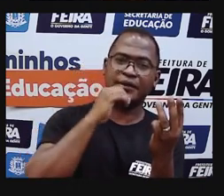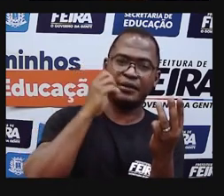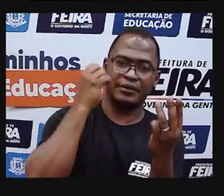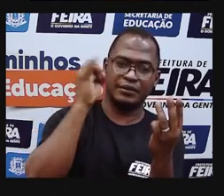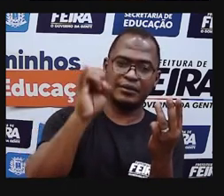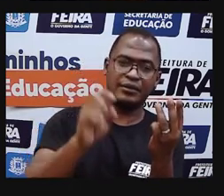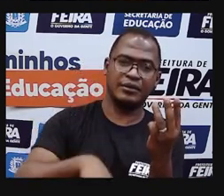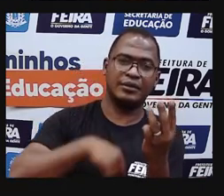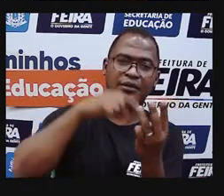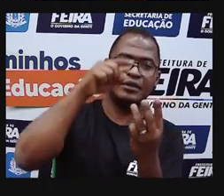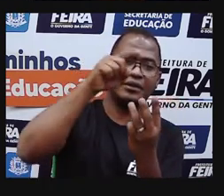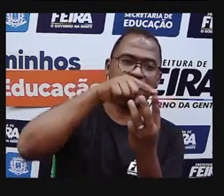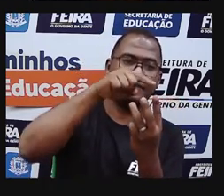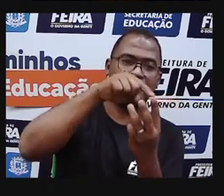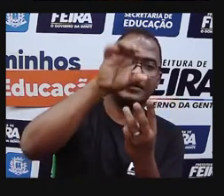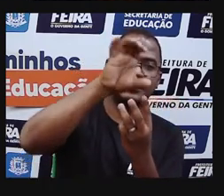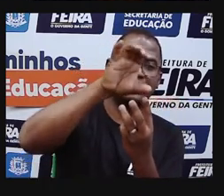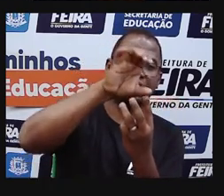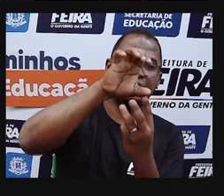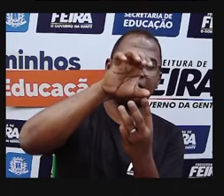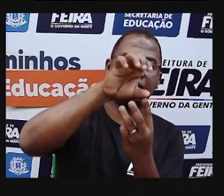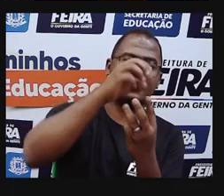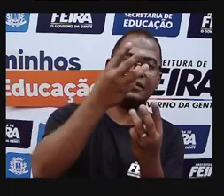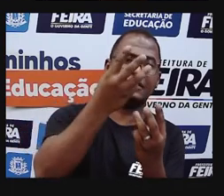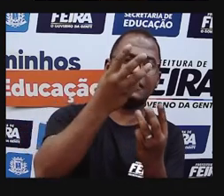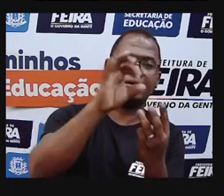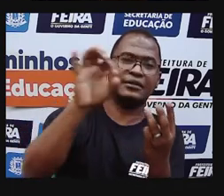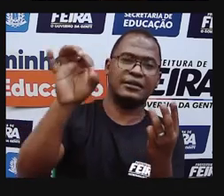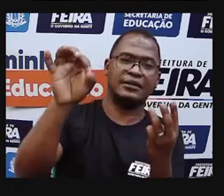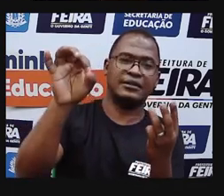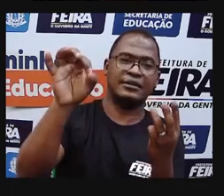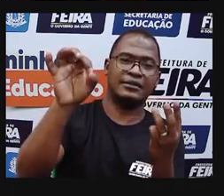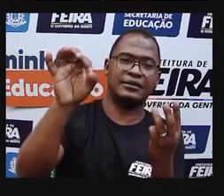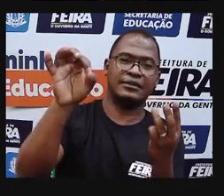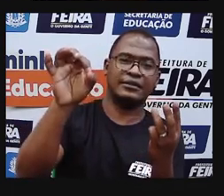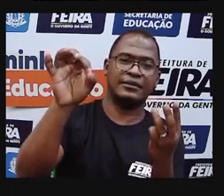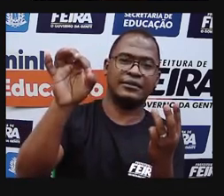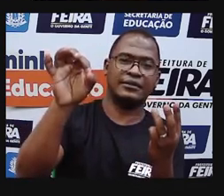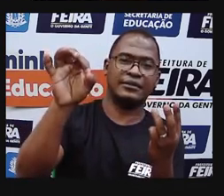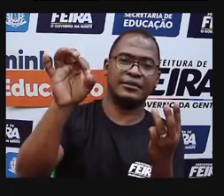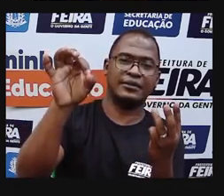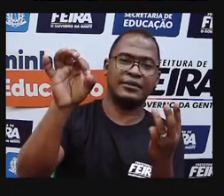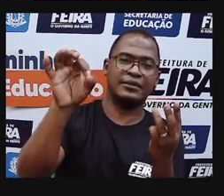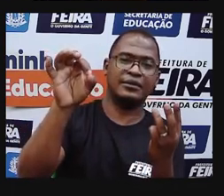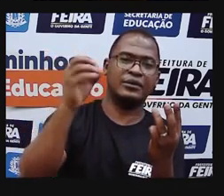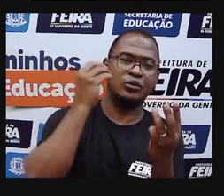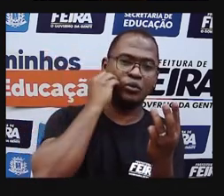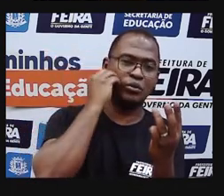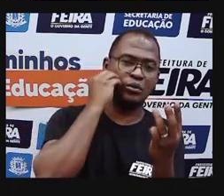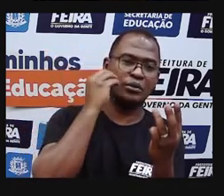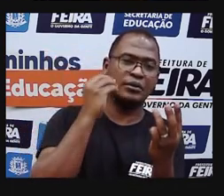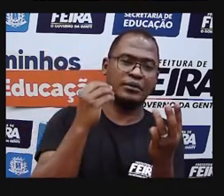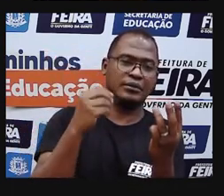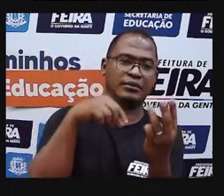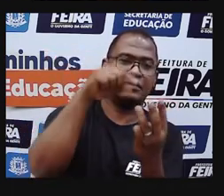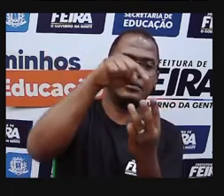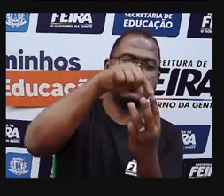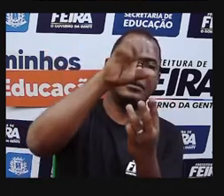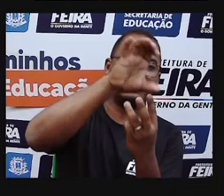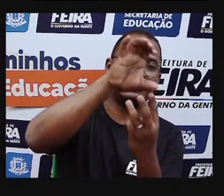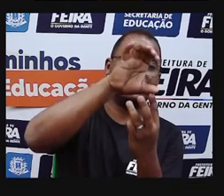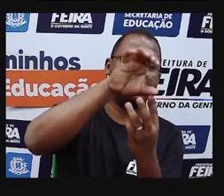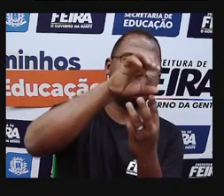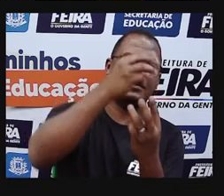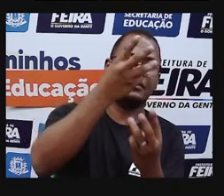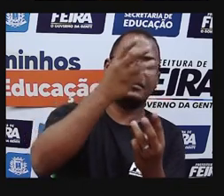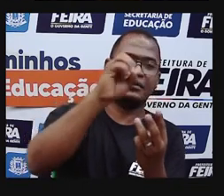E eu tenho aqui a centena, o trezentos está dentro da ordem das centenas. Então,